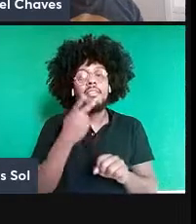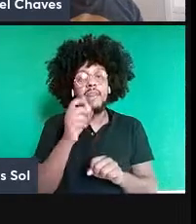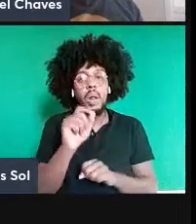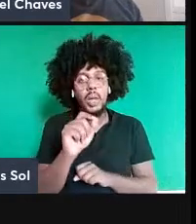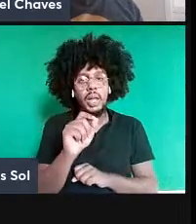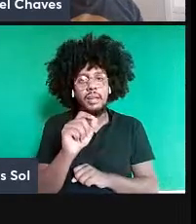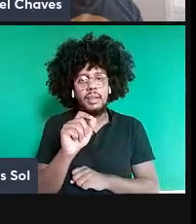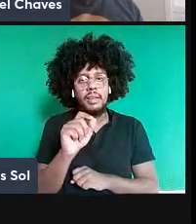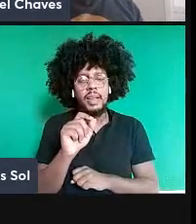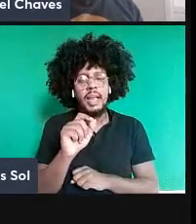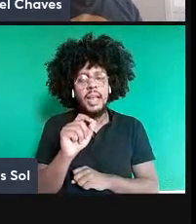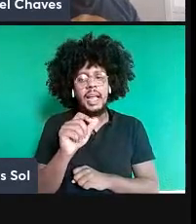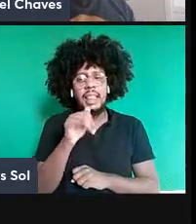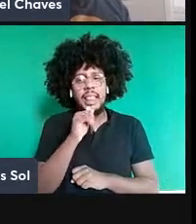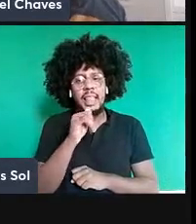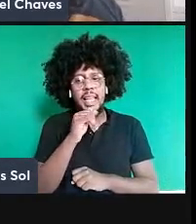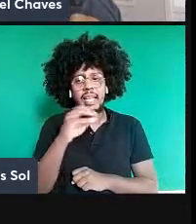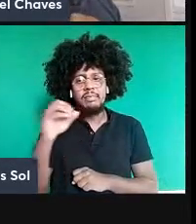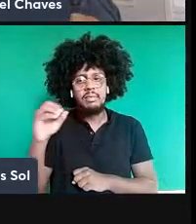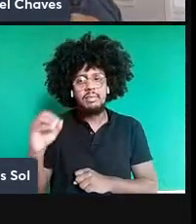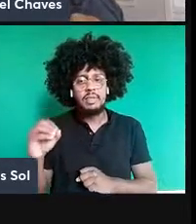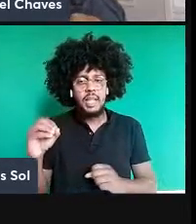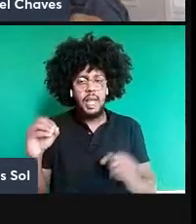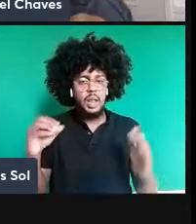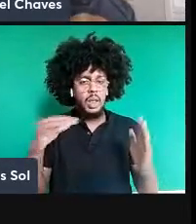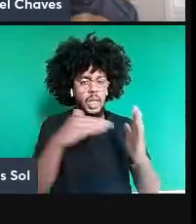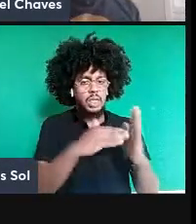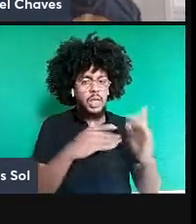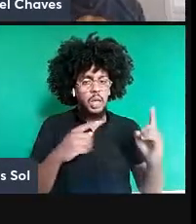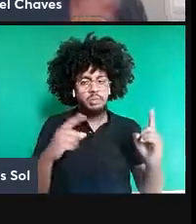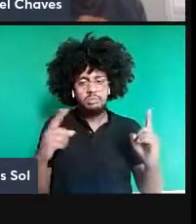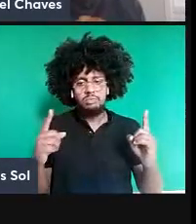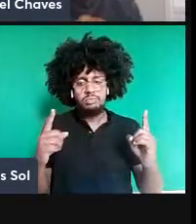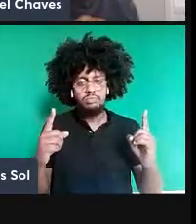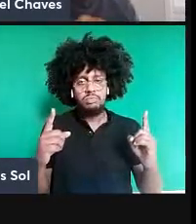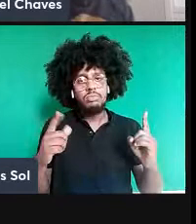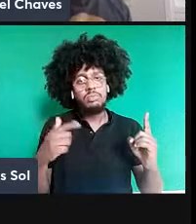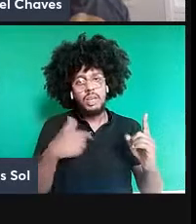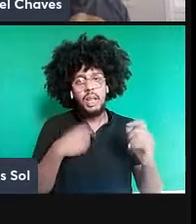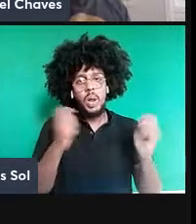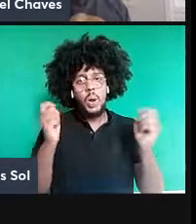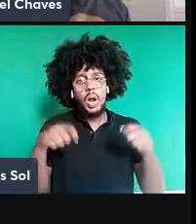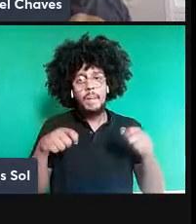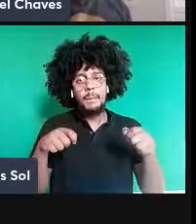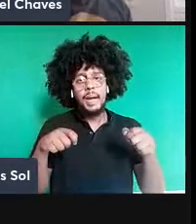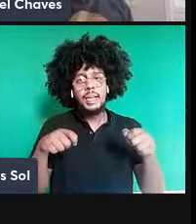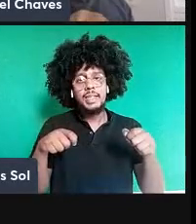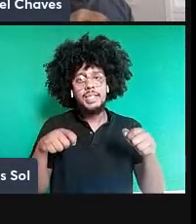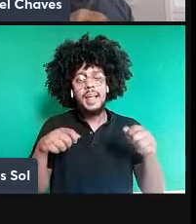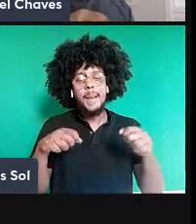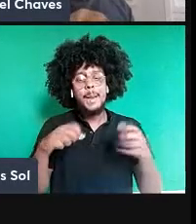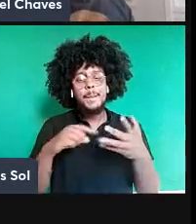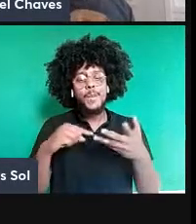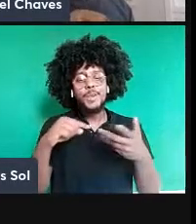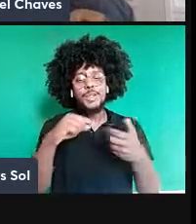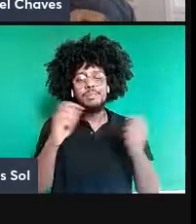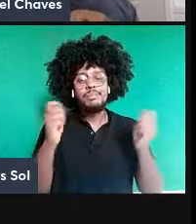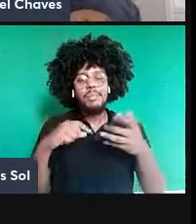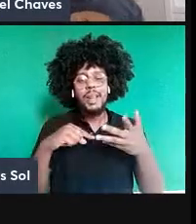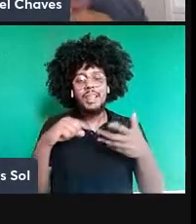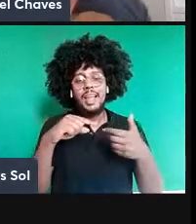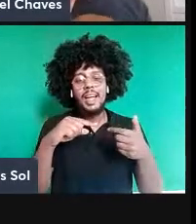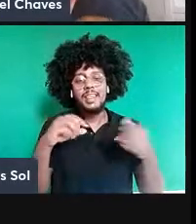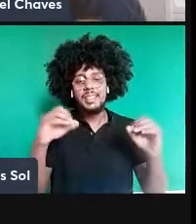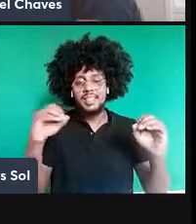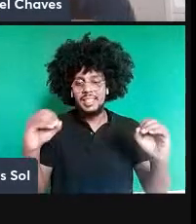extremos apenas, eu posso ter um contínuo de possibilidades entre zero e um. É isso que a gente chama de superposição. Então, de forma alguma,